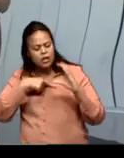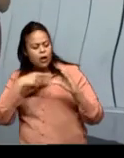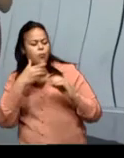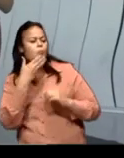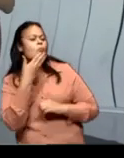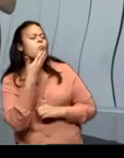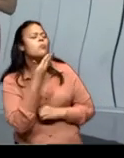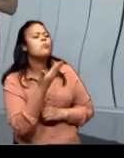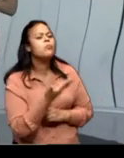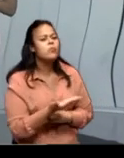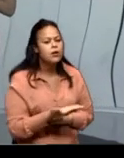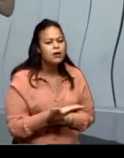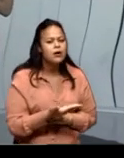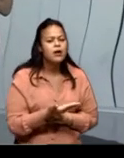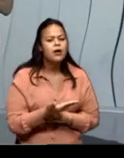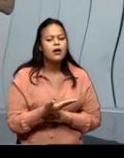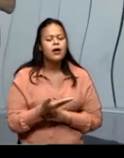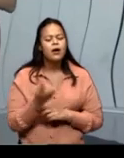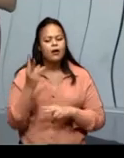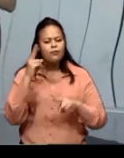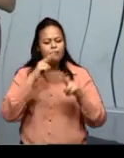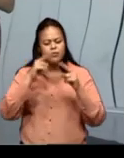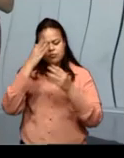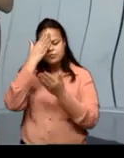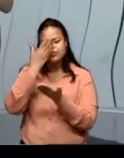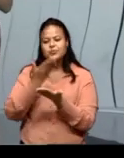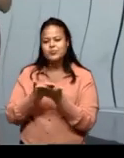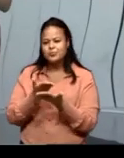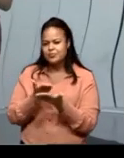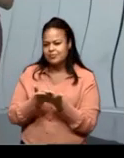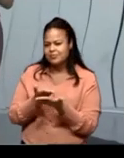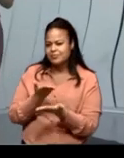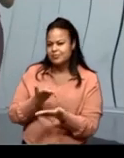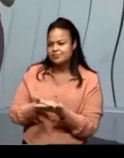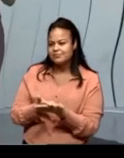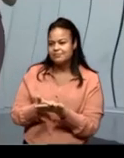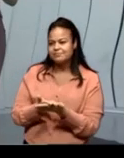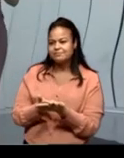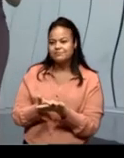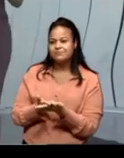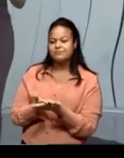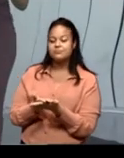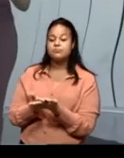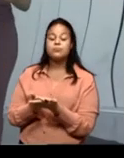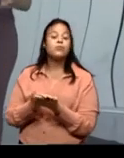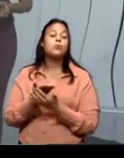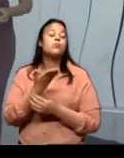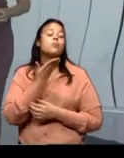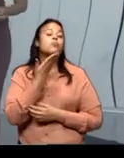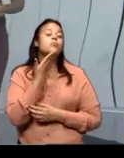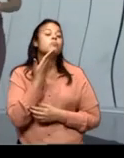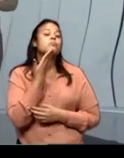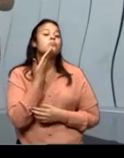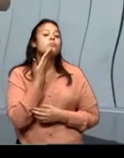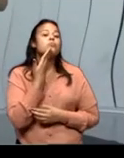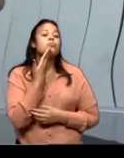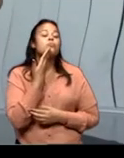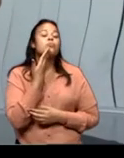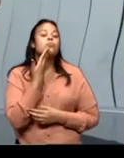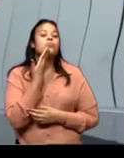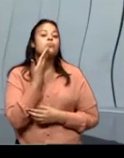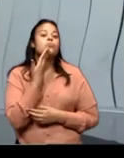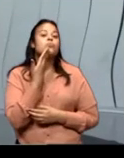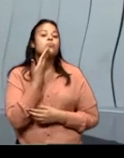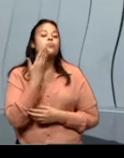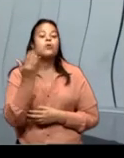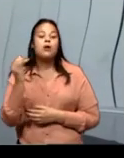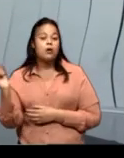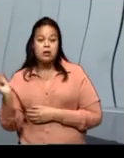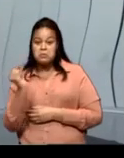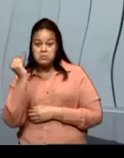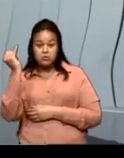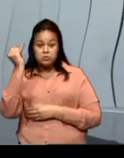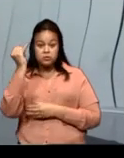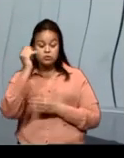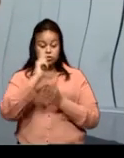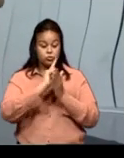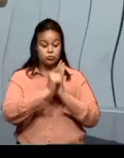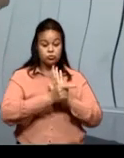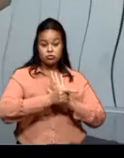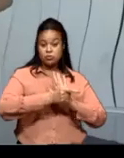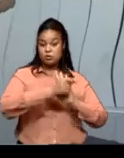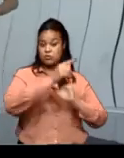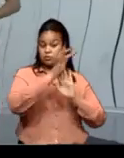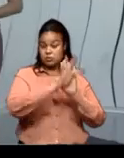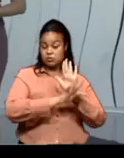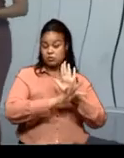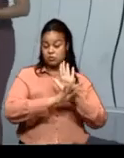que acabamos de ver. E qual é o papel do gênero textual?